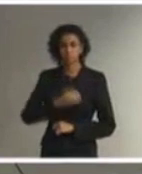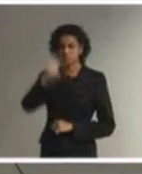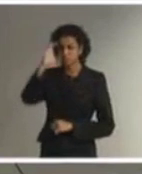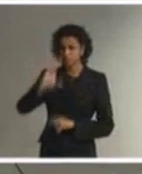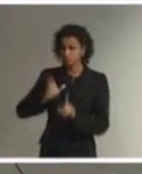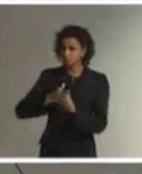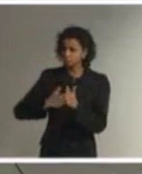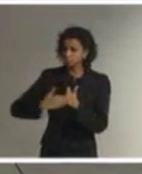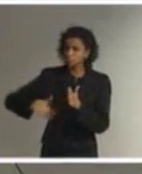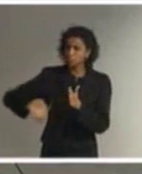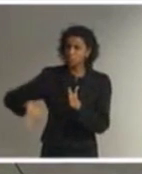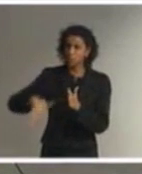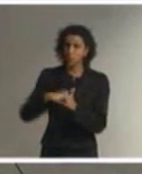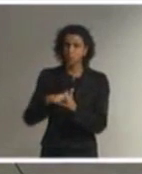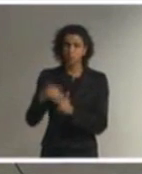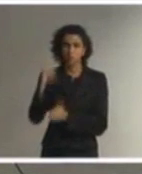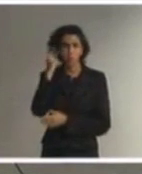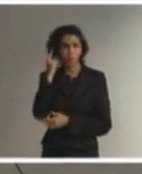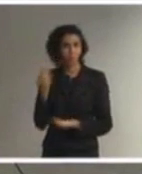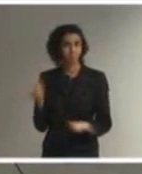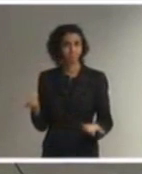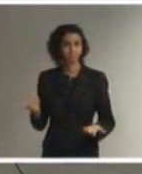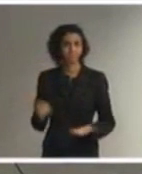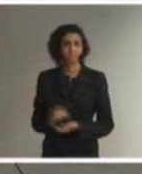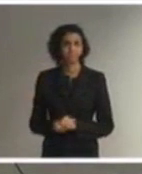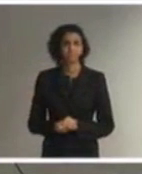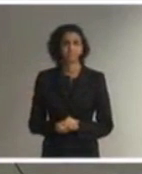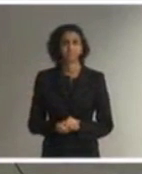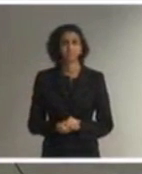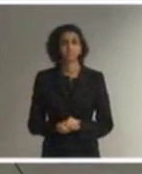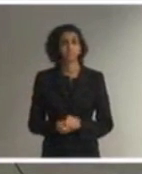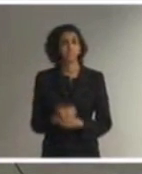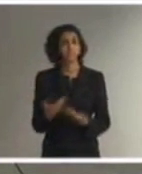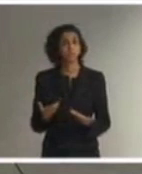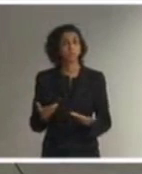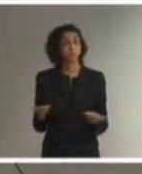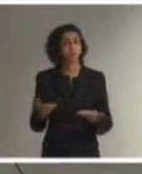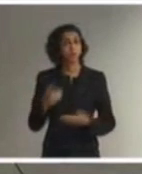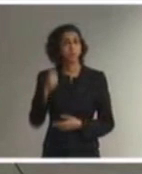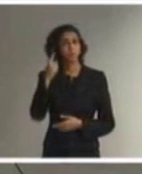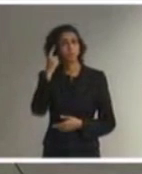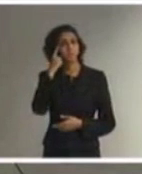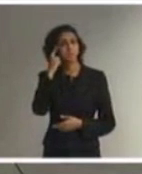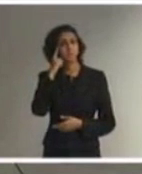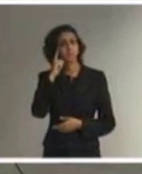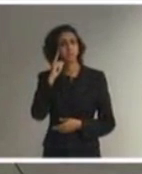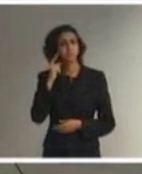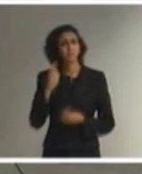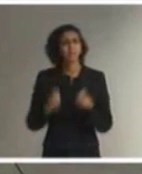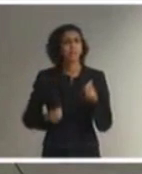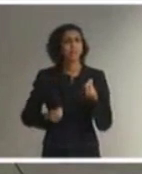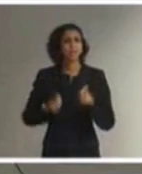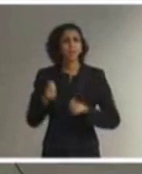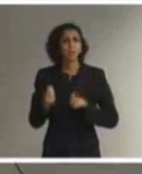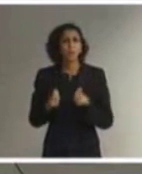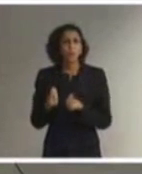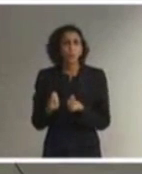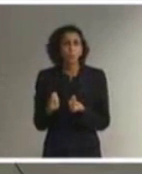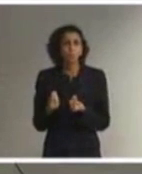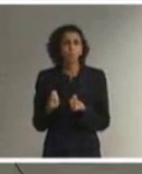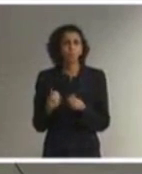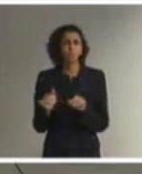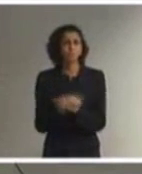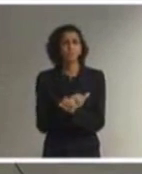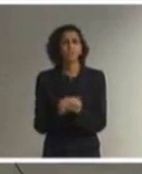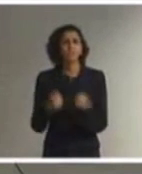Então, o primeiro momento, nós temos, então, que pensar que medidas efetivas